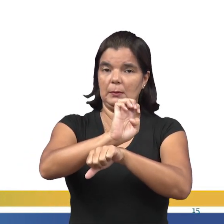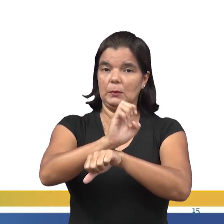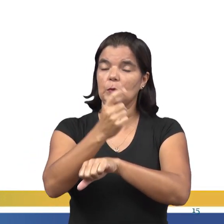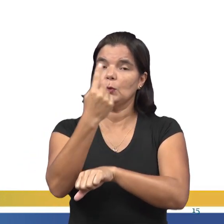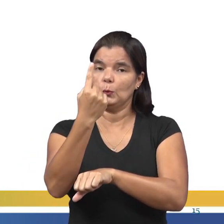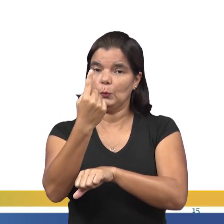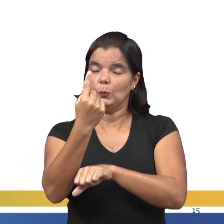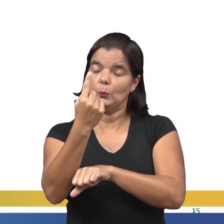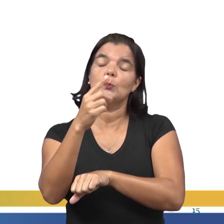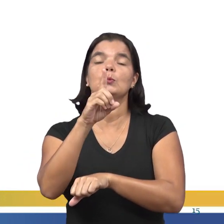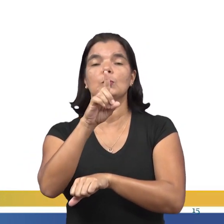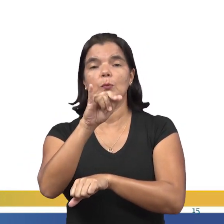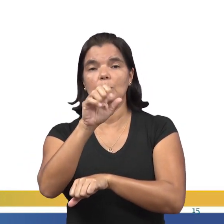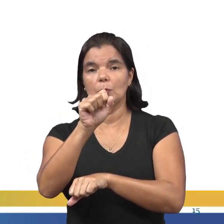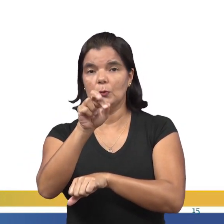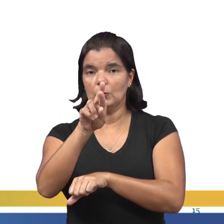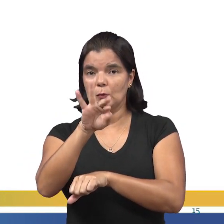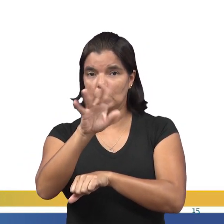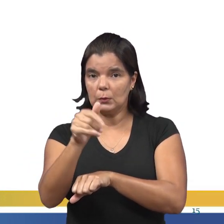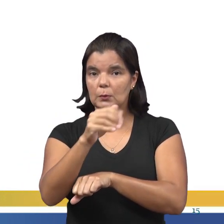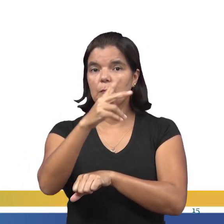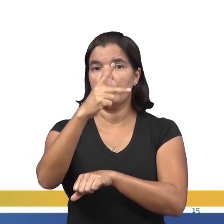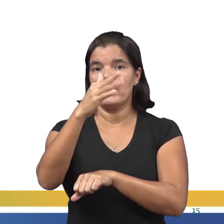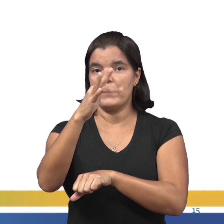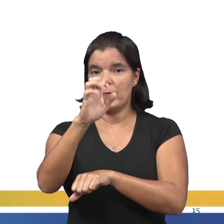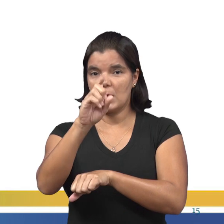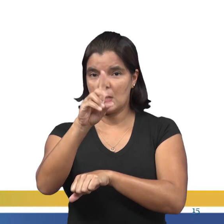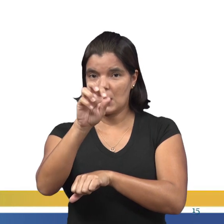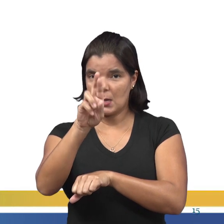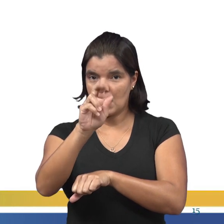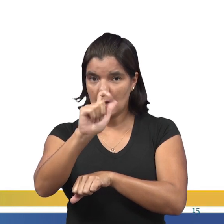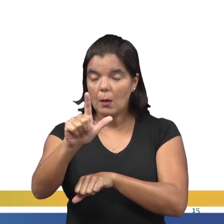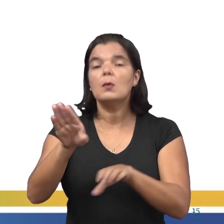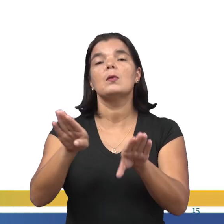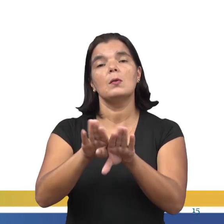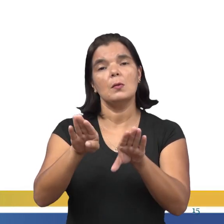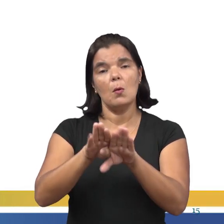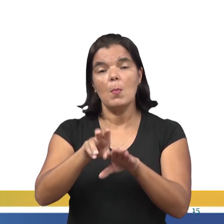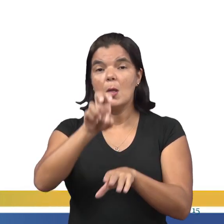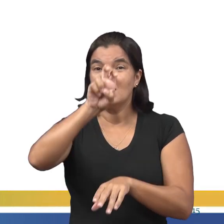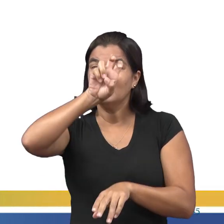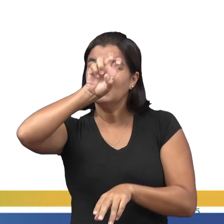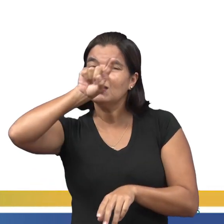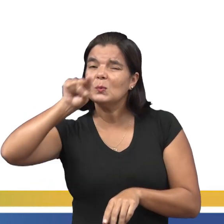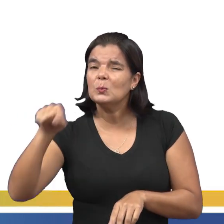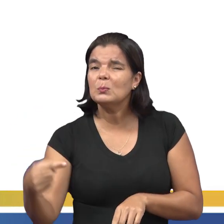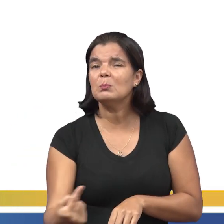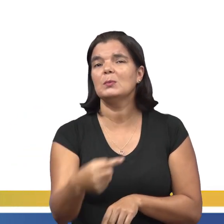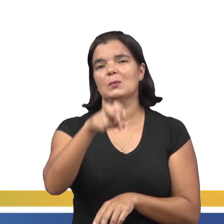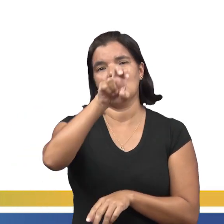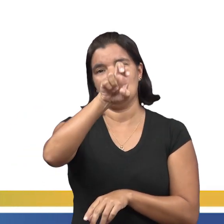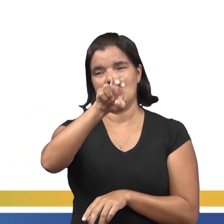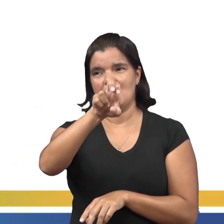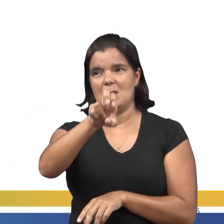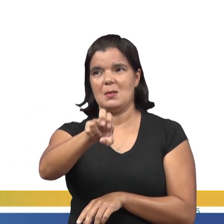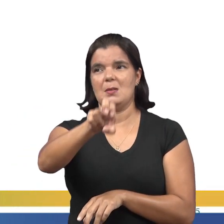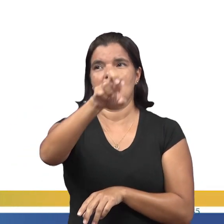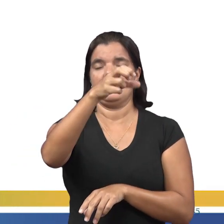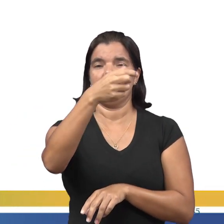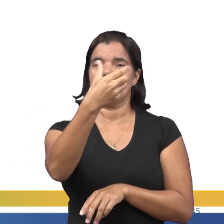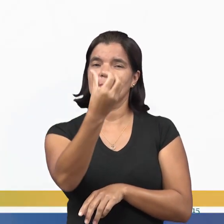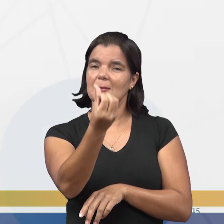distrito federal. E também podemos dizer que ele possui 5.565